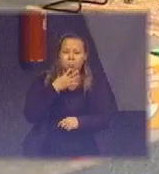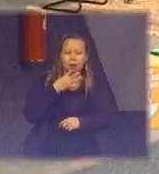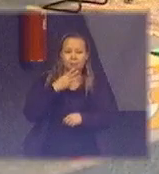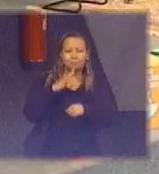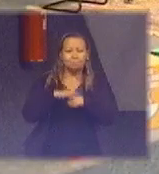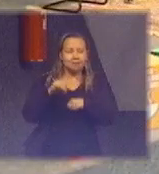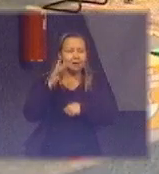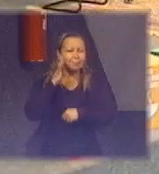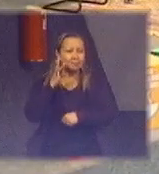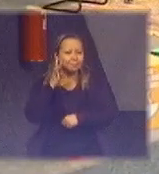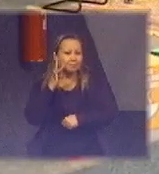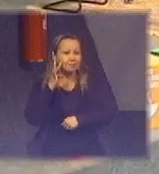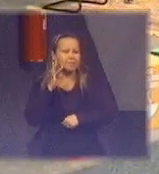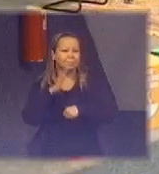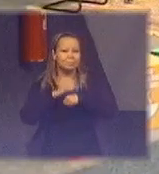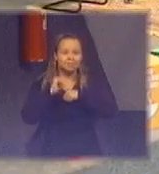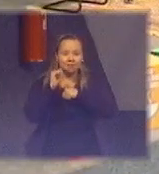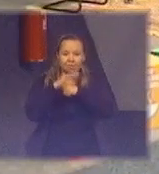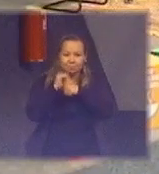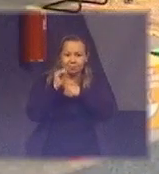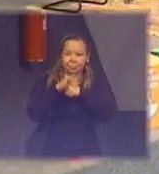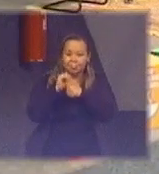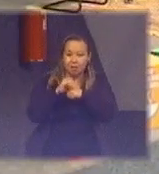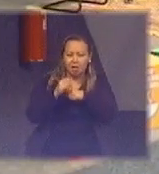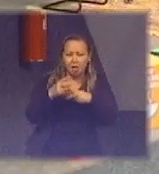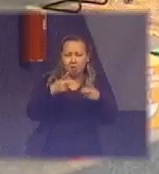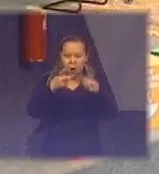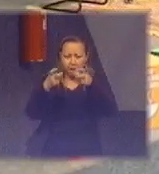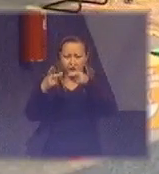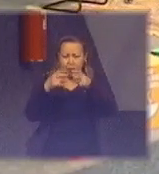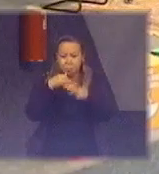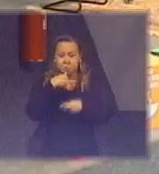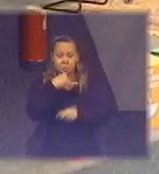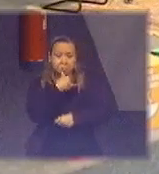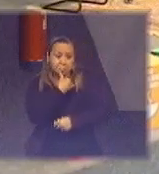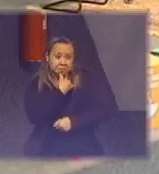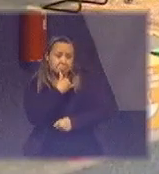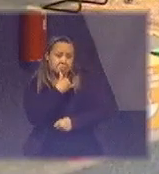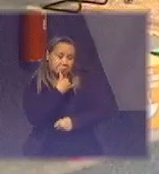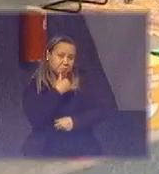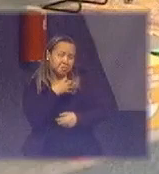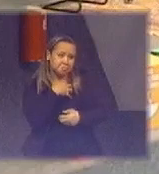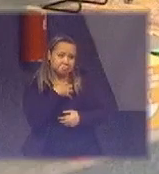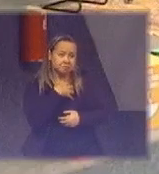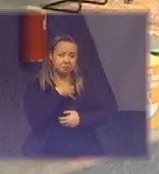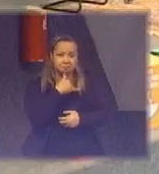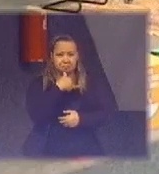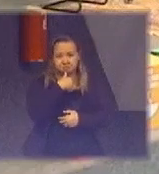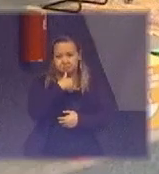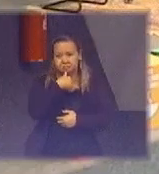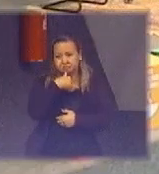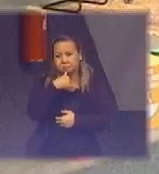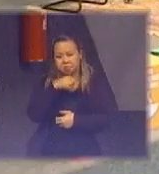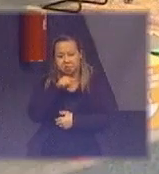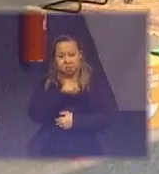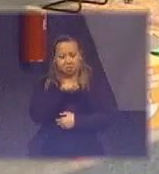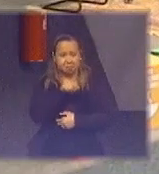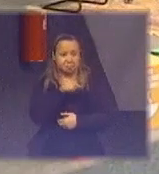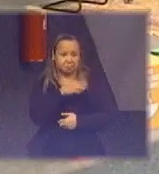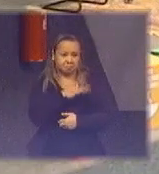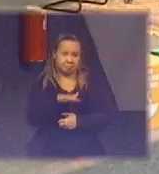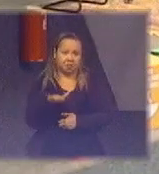dessa meiguice, eu percebi uma certa tristeza no seu olhar. Ela é uma criança um pouco... tinha um pouco de tristeza.